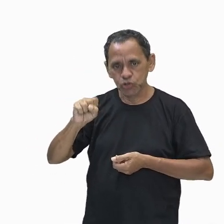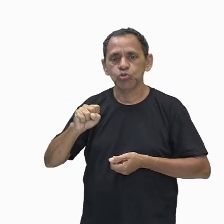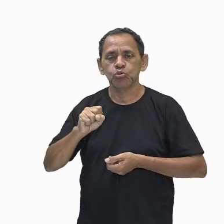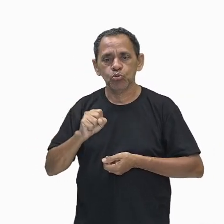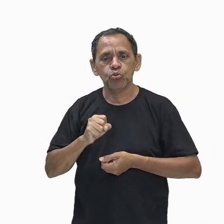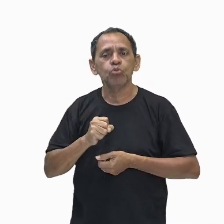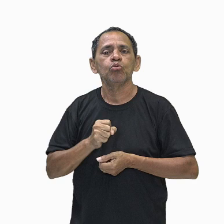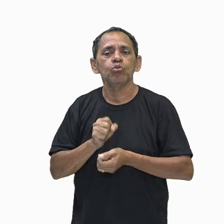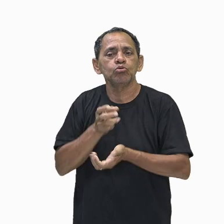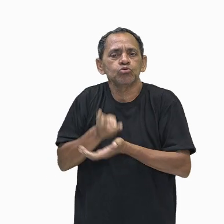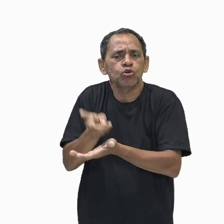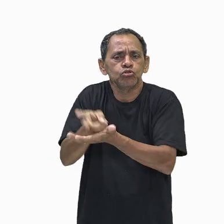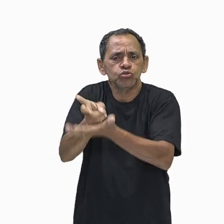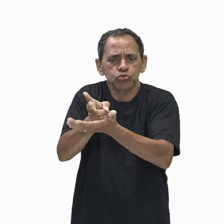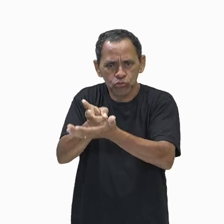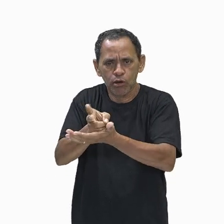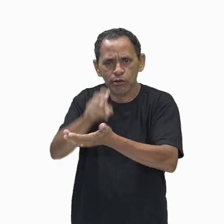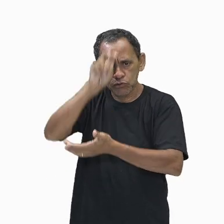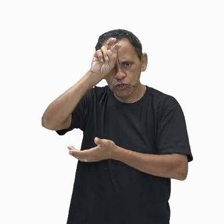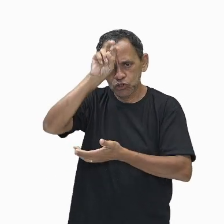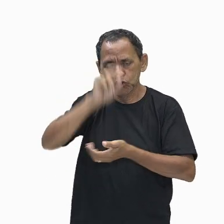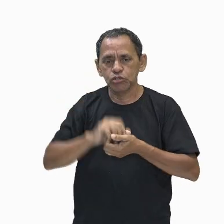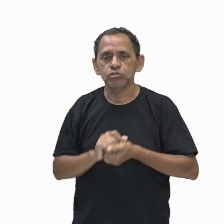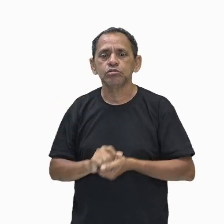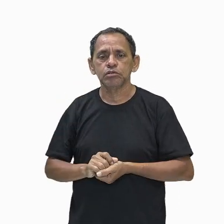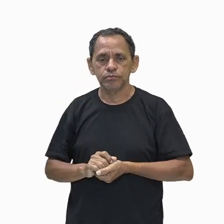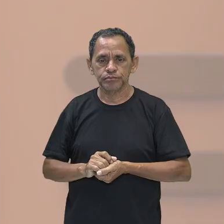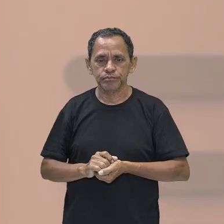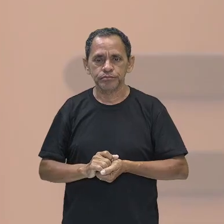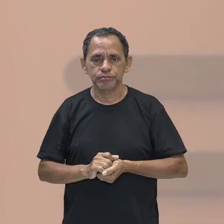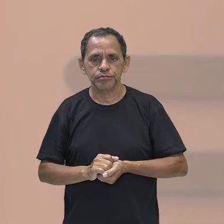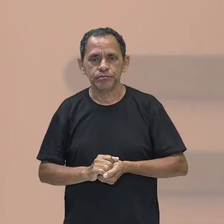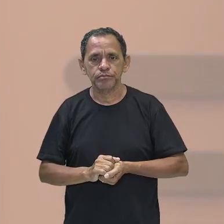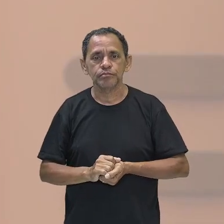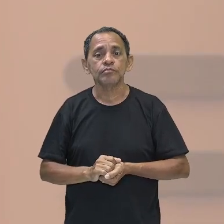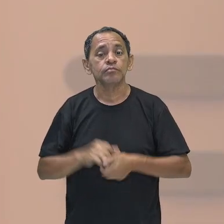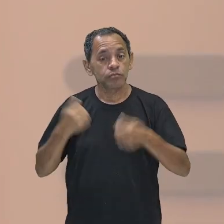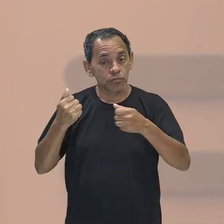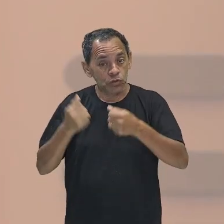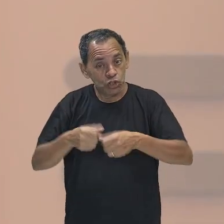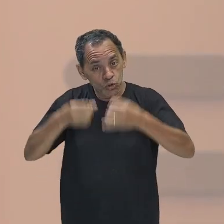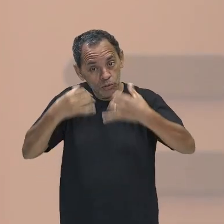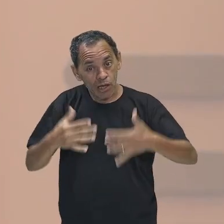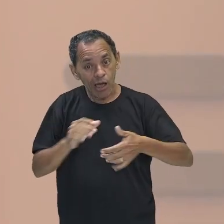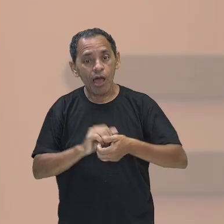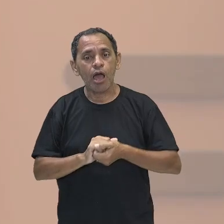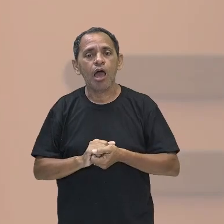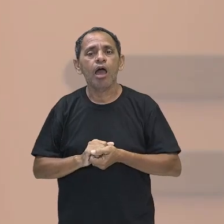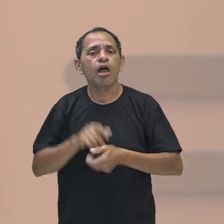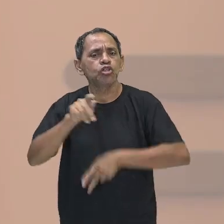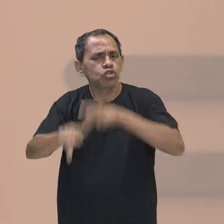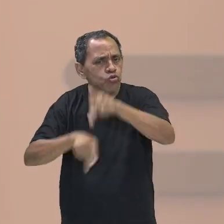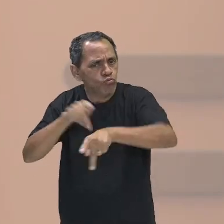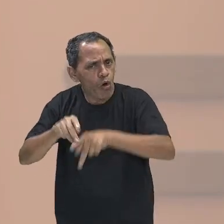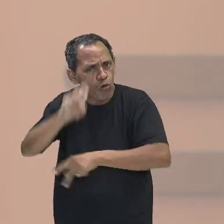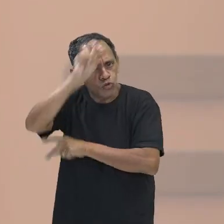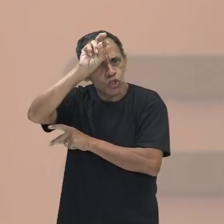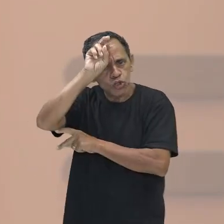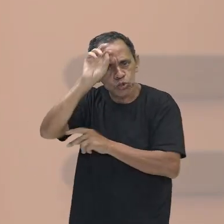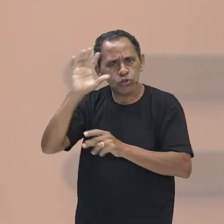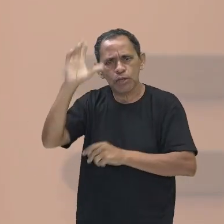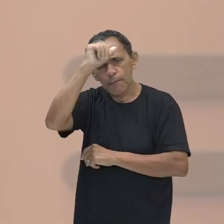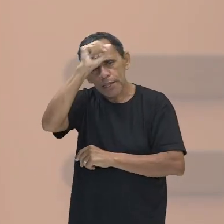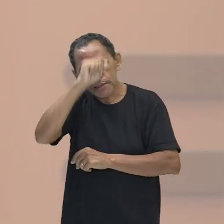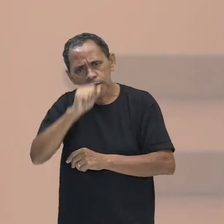1580 a.C. E preciso dizer para vocês que, com esses povos Ixos, os egípcios aprenderam uma nova